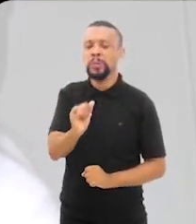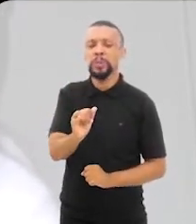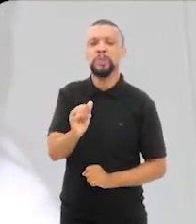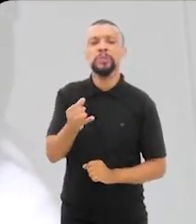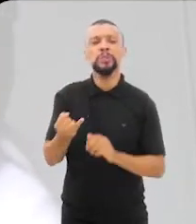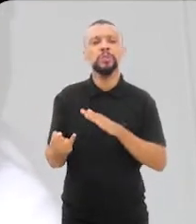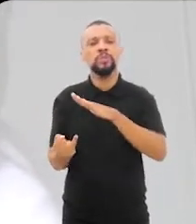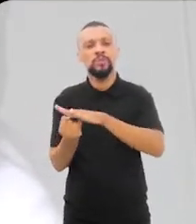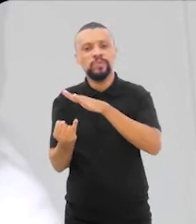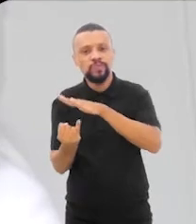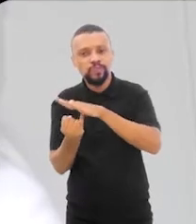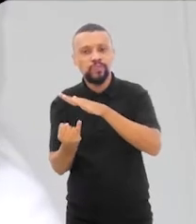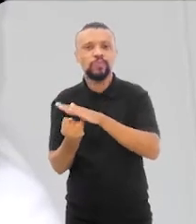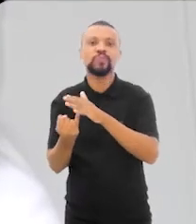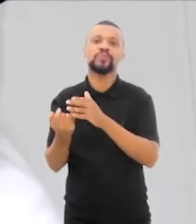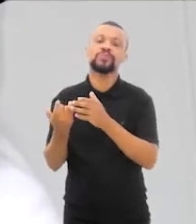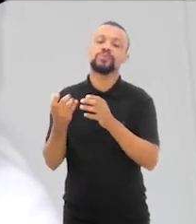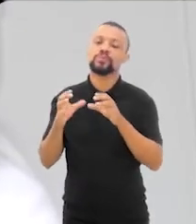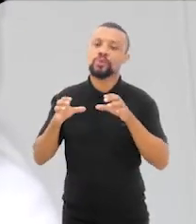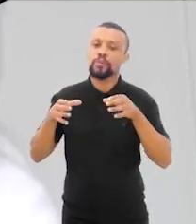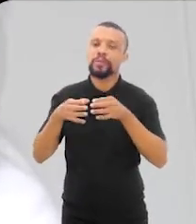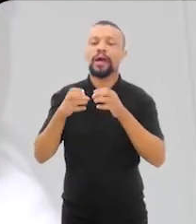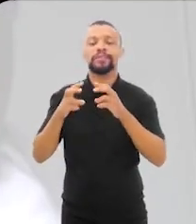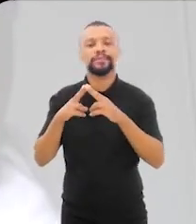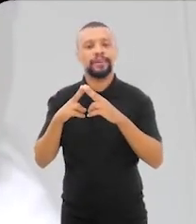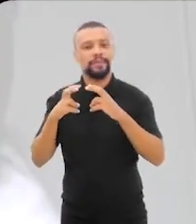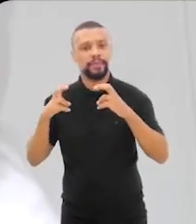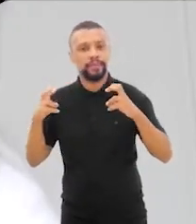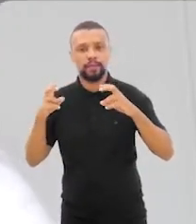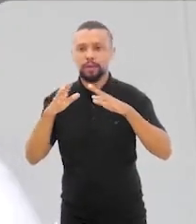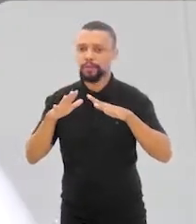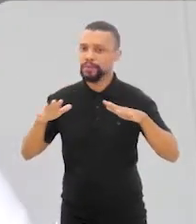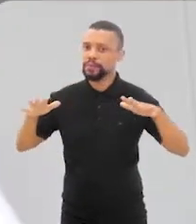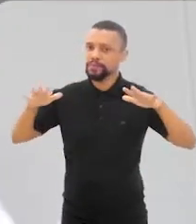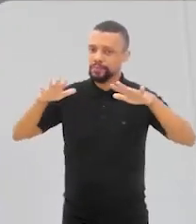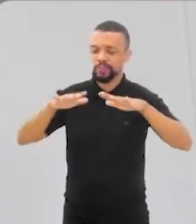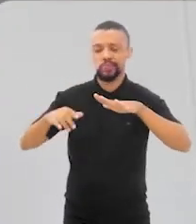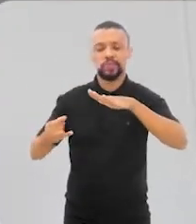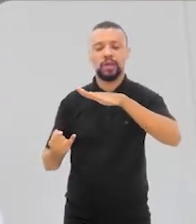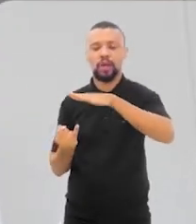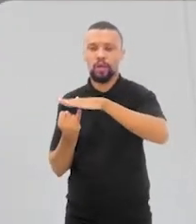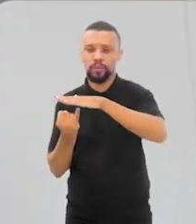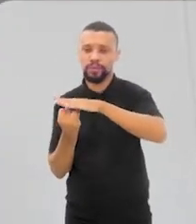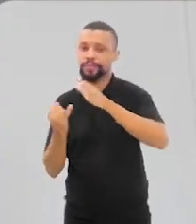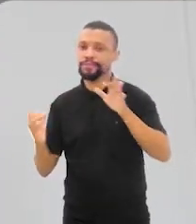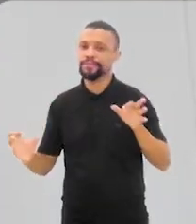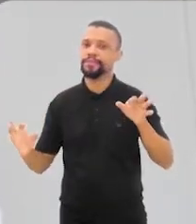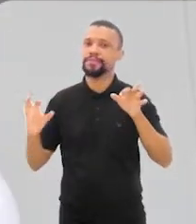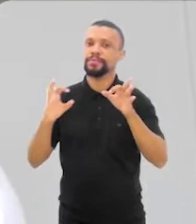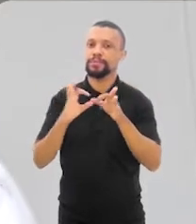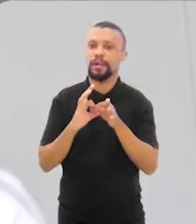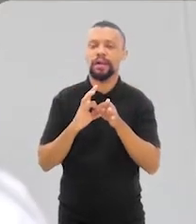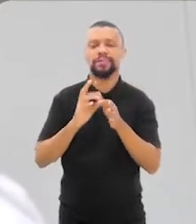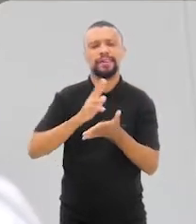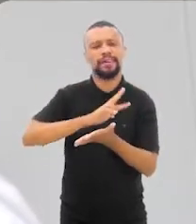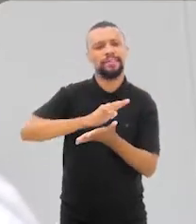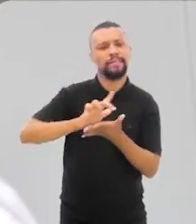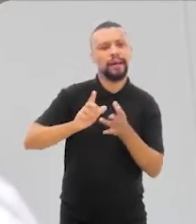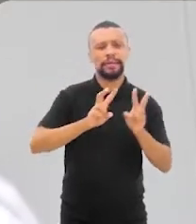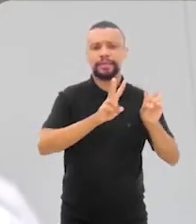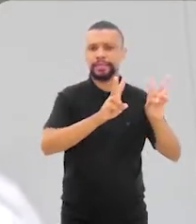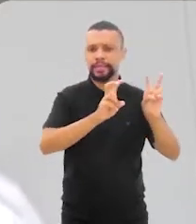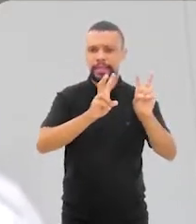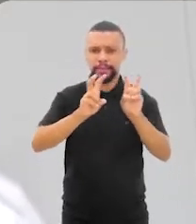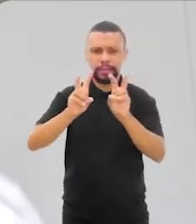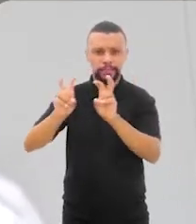Tractebel, o Instituto Comunitário da Grande Florianópolis, que é um instituto vinculado a várias